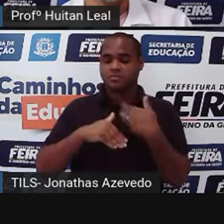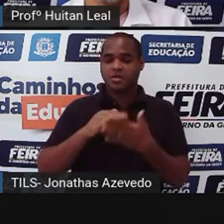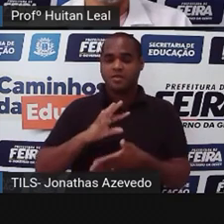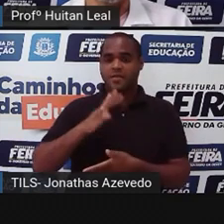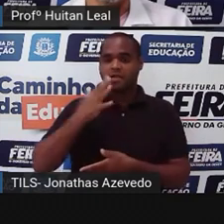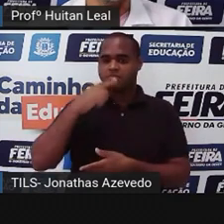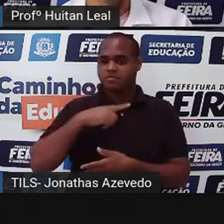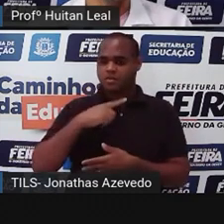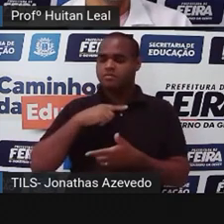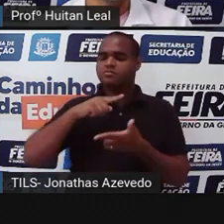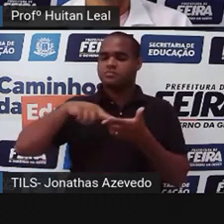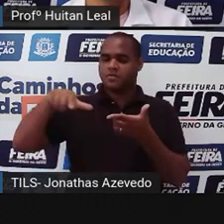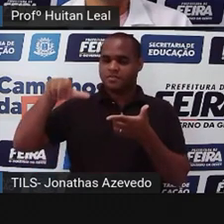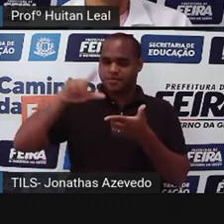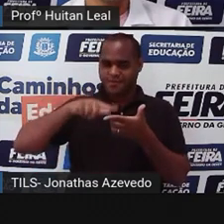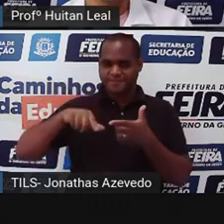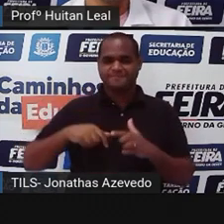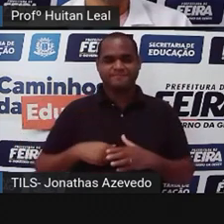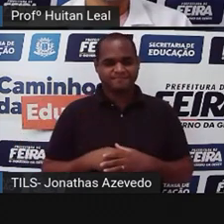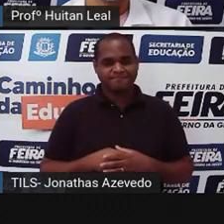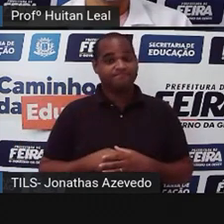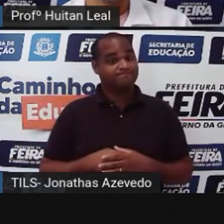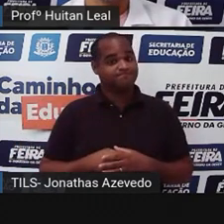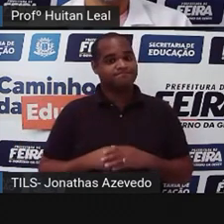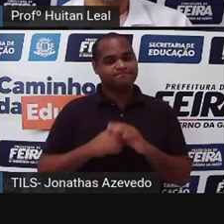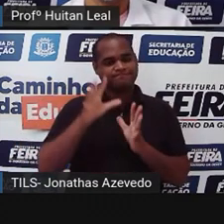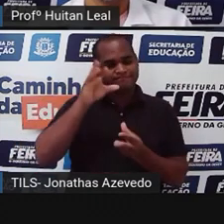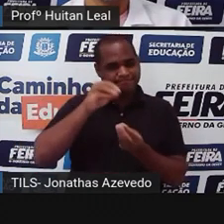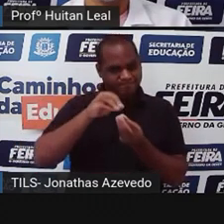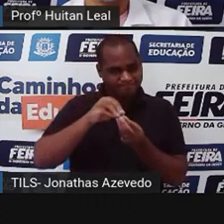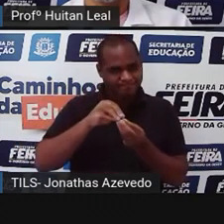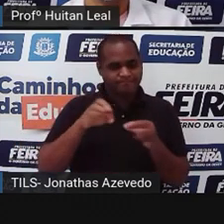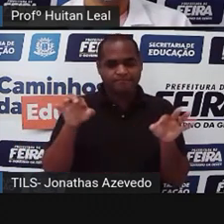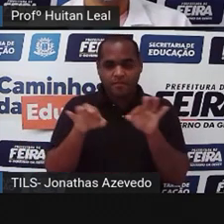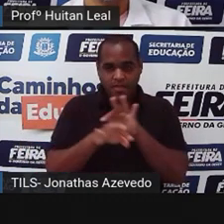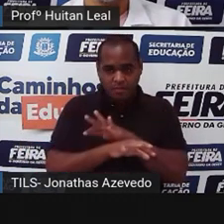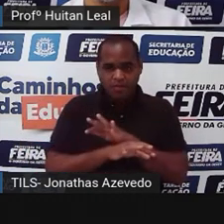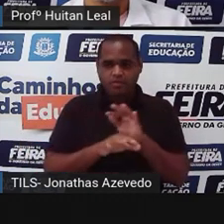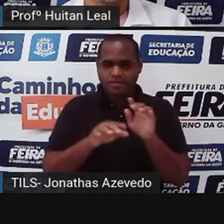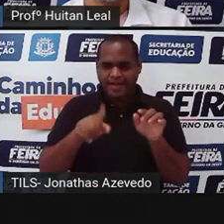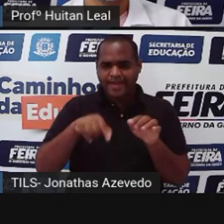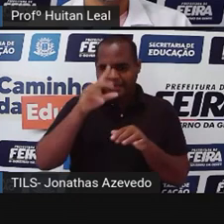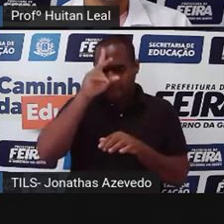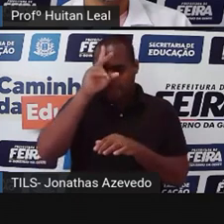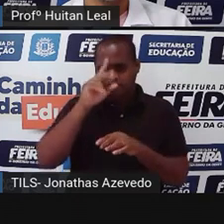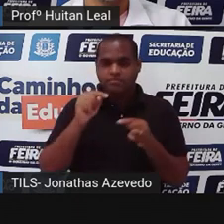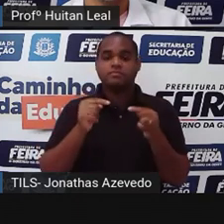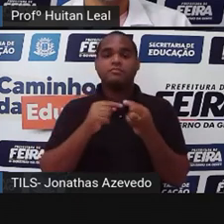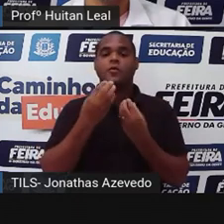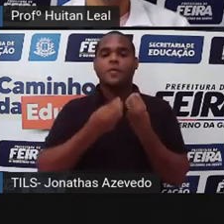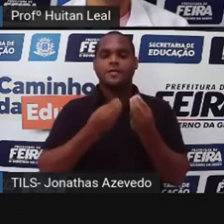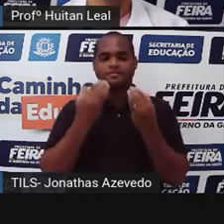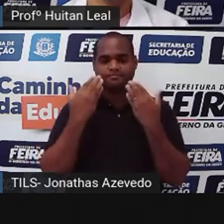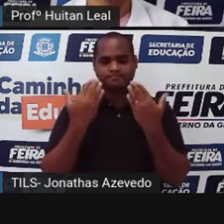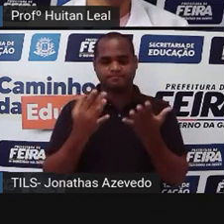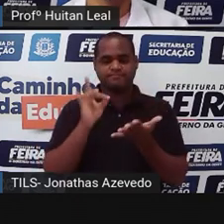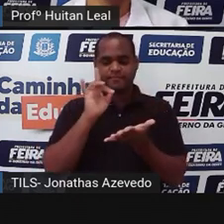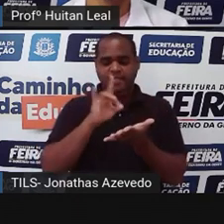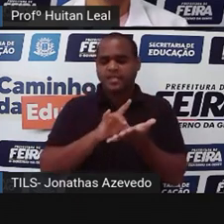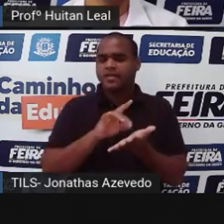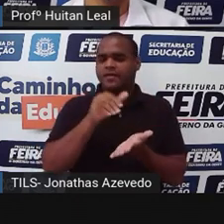consequência. E o desfecho, que é o encerramento da narrativa, em que se apresenta uma